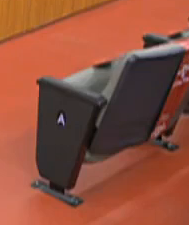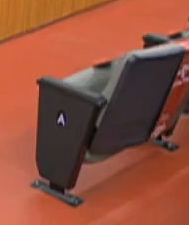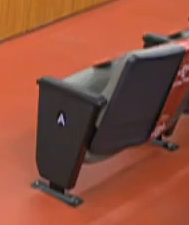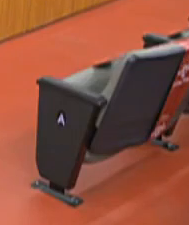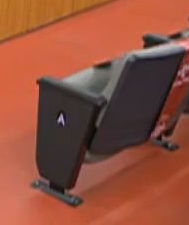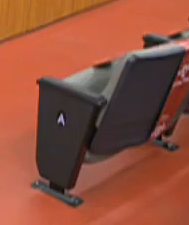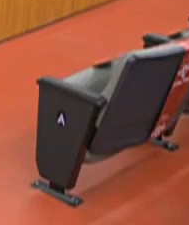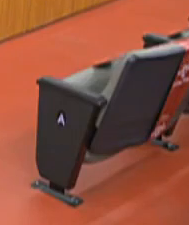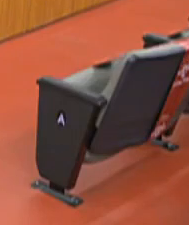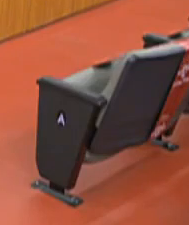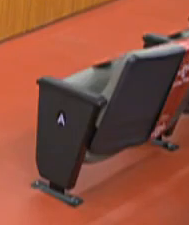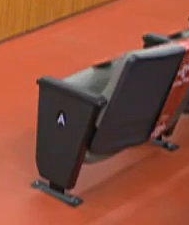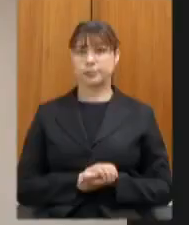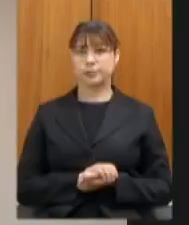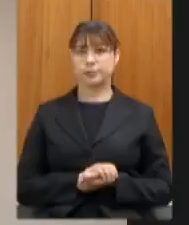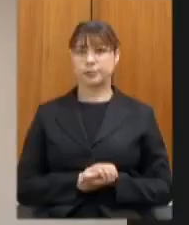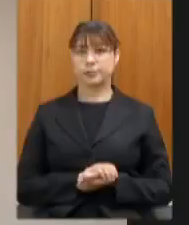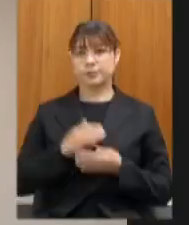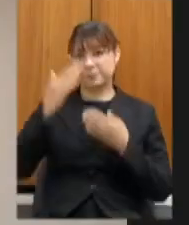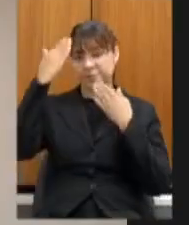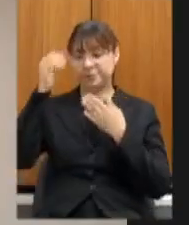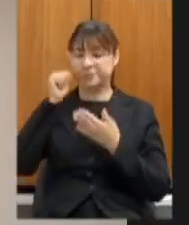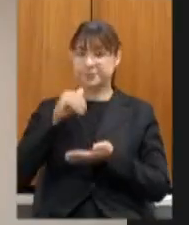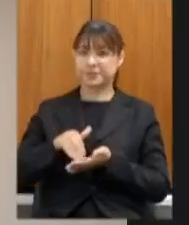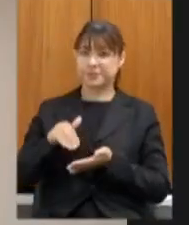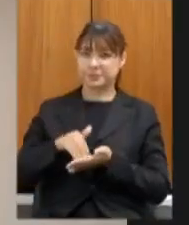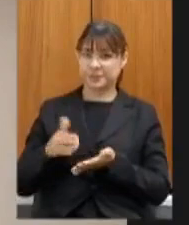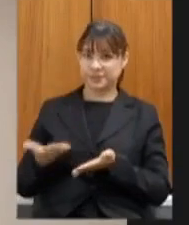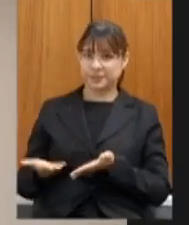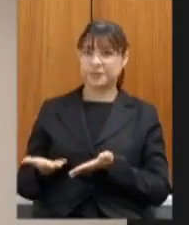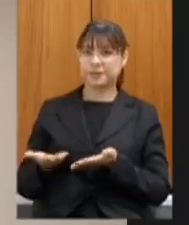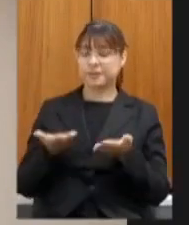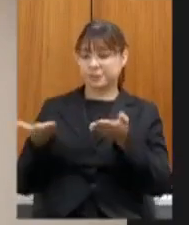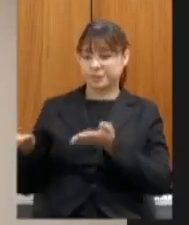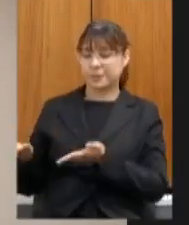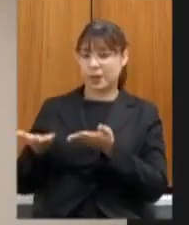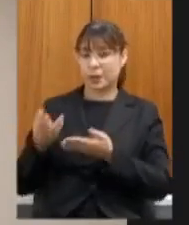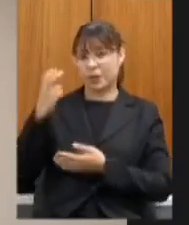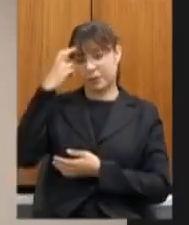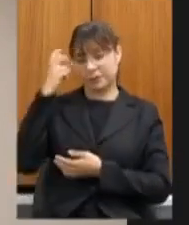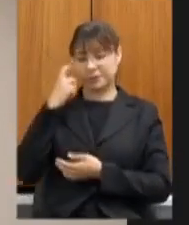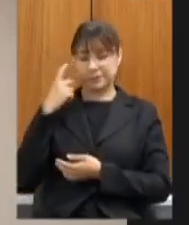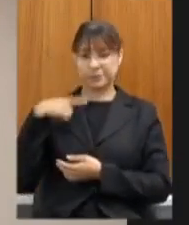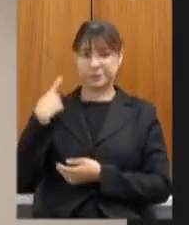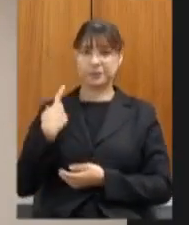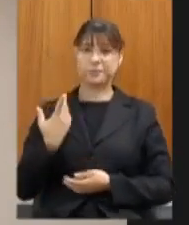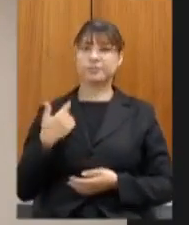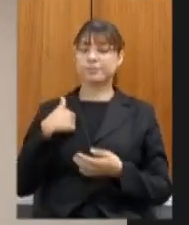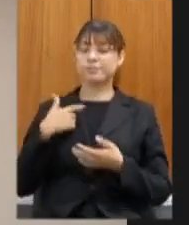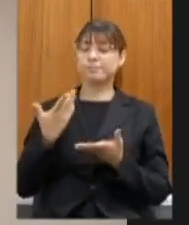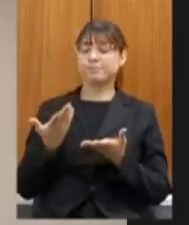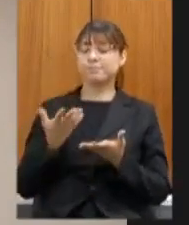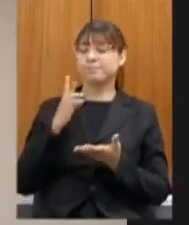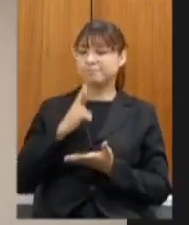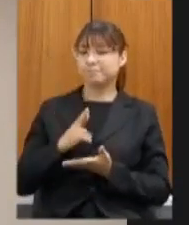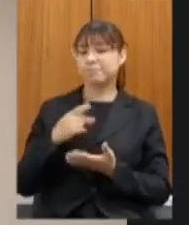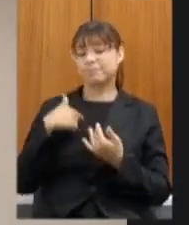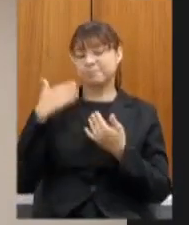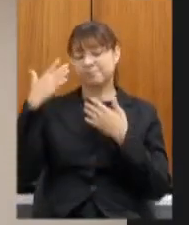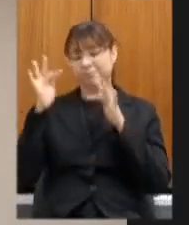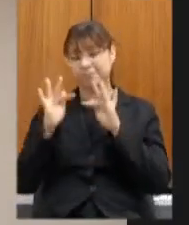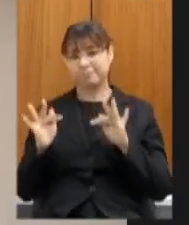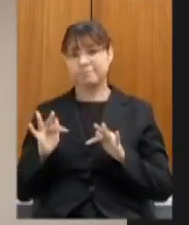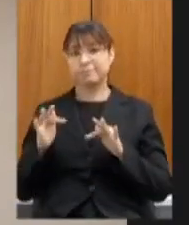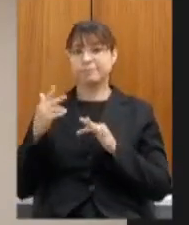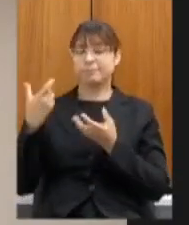secretária Júlia fiquei muito feliz de ouvir as suas explanações era uma defesa nossa da comissão o